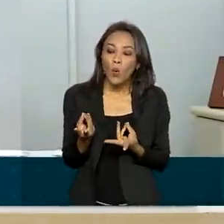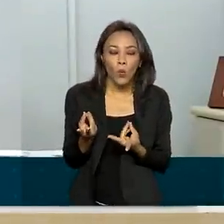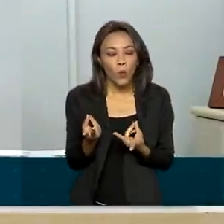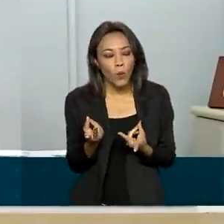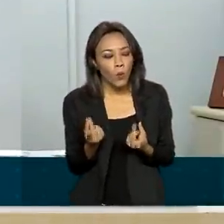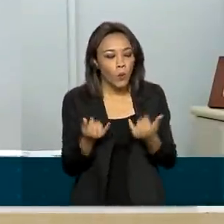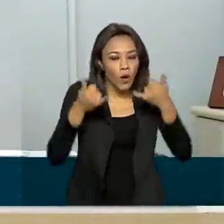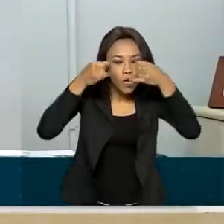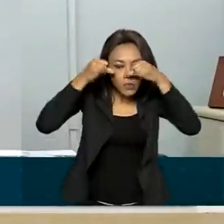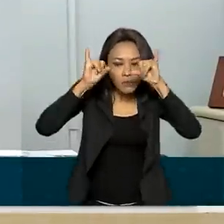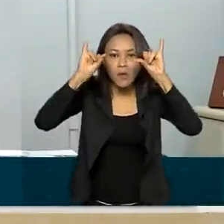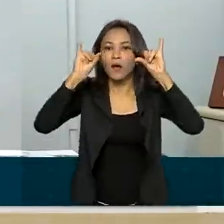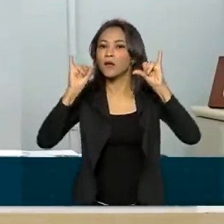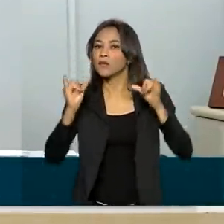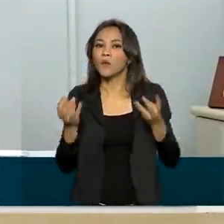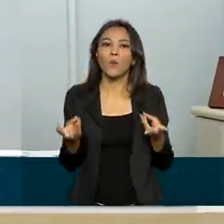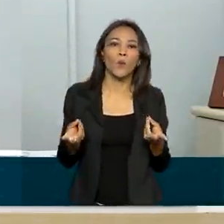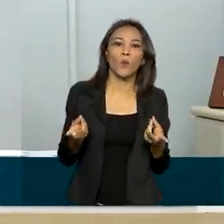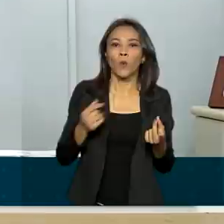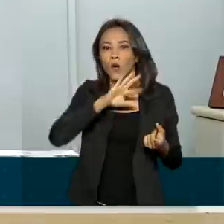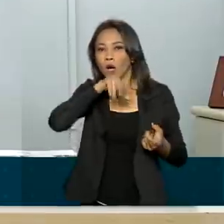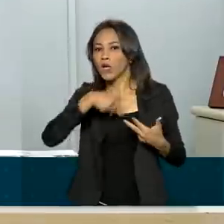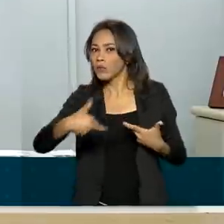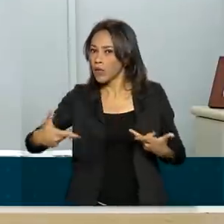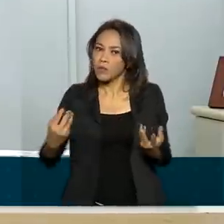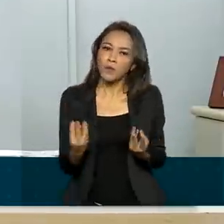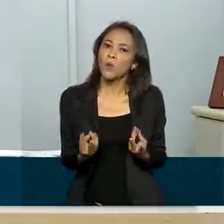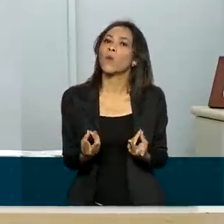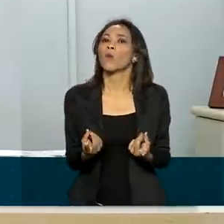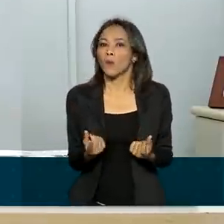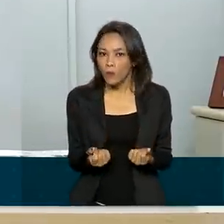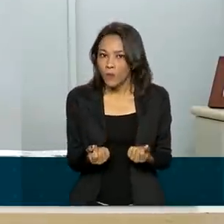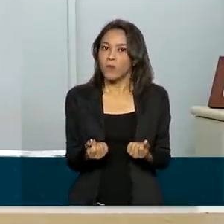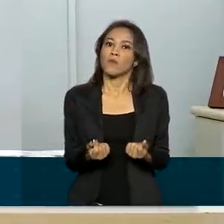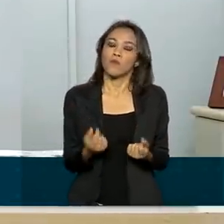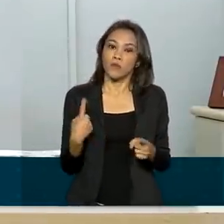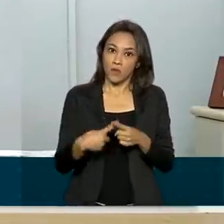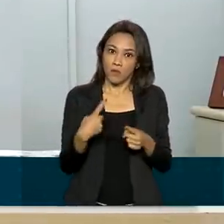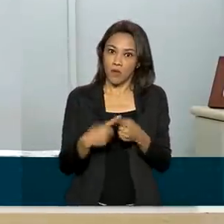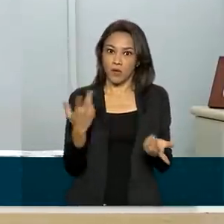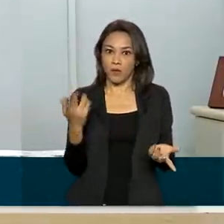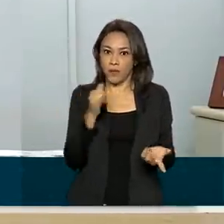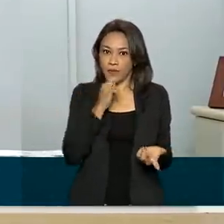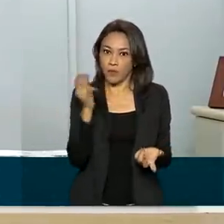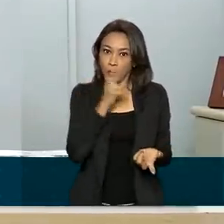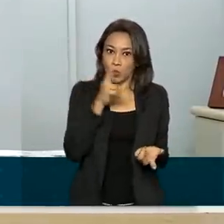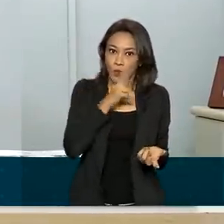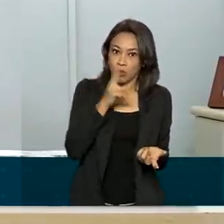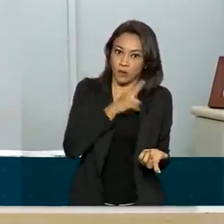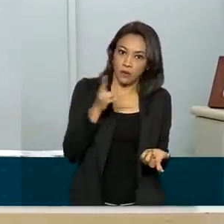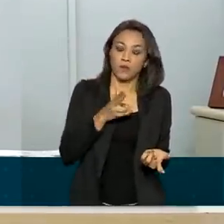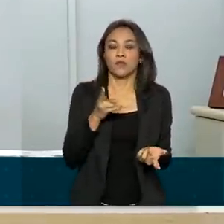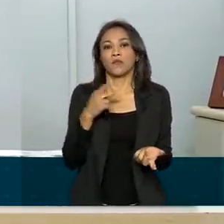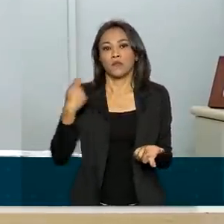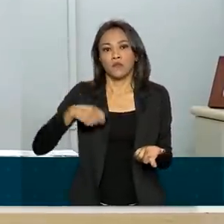ou acompanhamento de áreas quando temos emergências sanitárias, como no caso das ocorrências